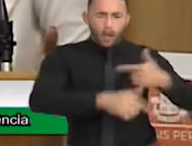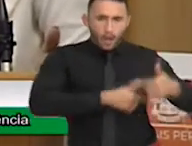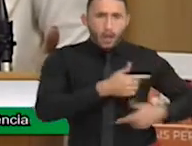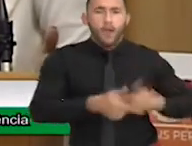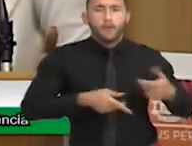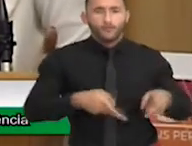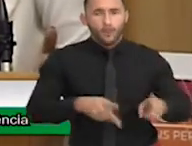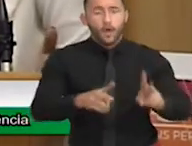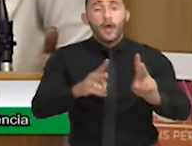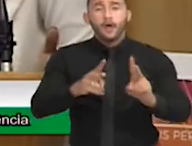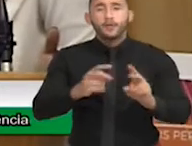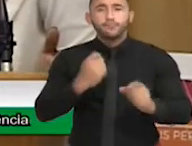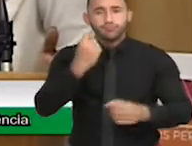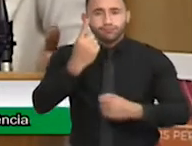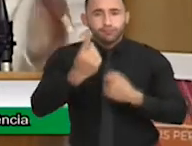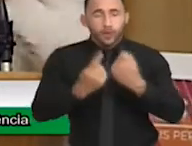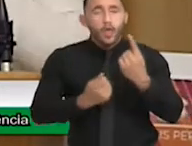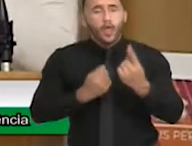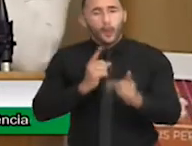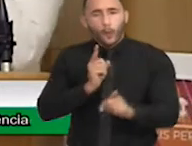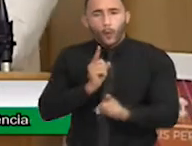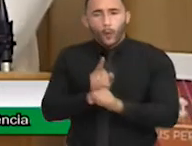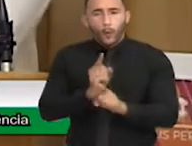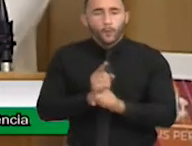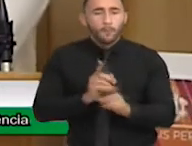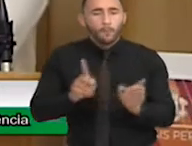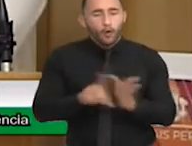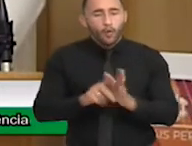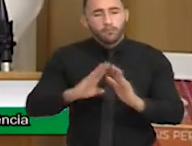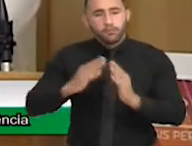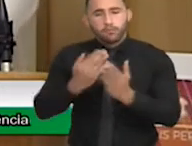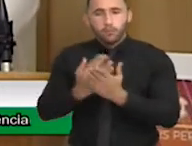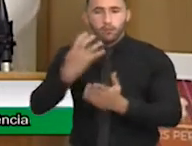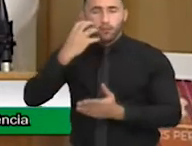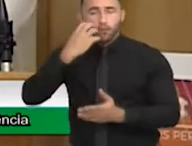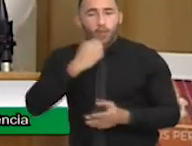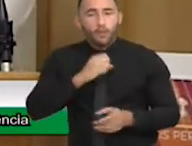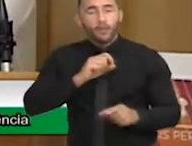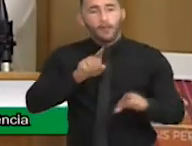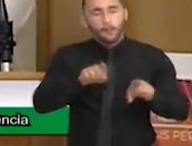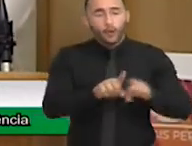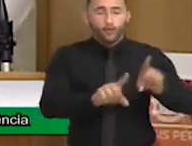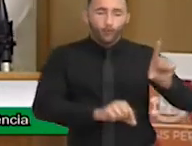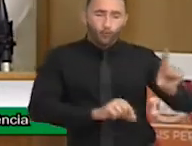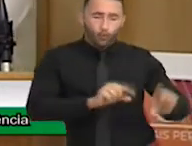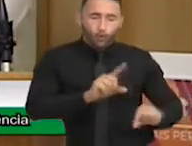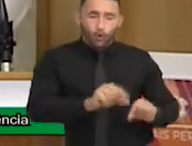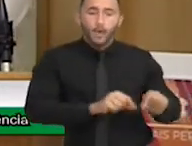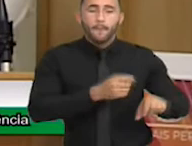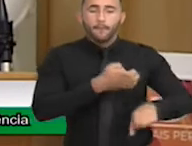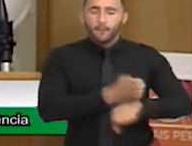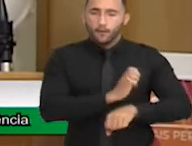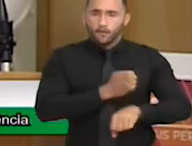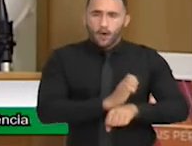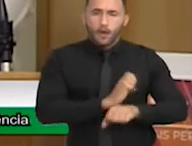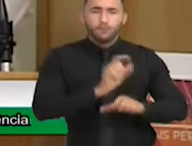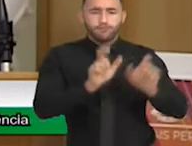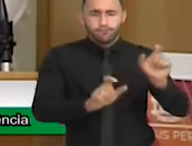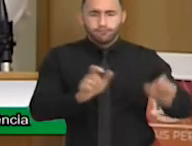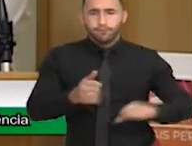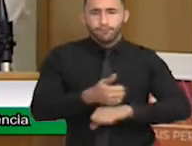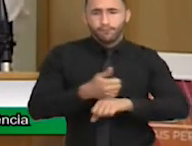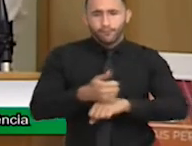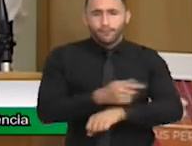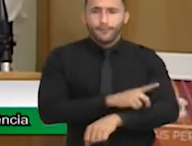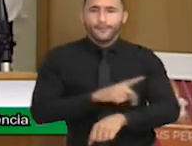Encontros com os professores de creche, de educação infantil, seleção de estagiário, mostra cultural, representação na Secretaria da